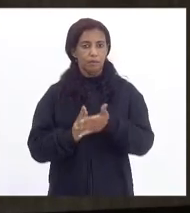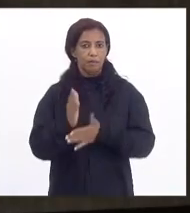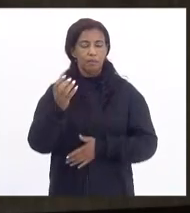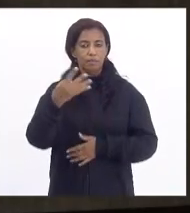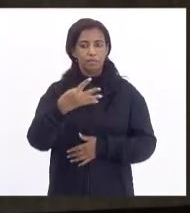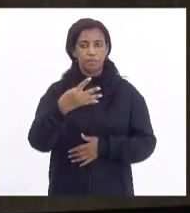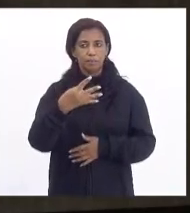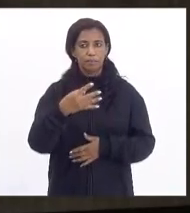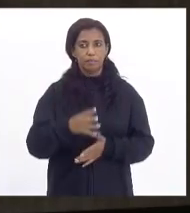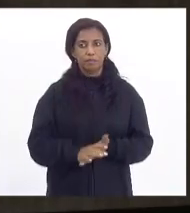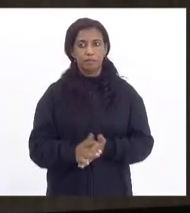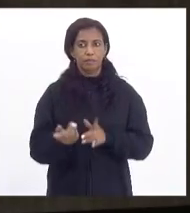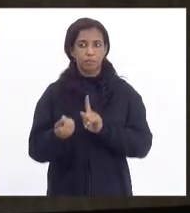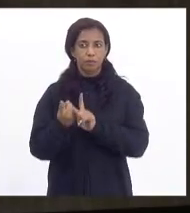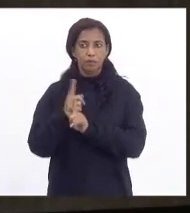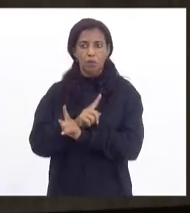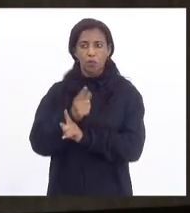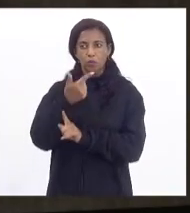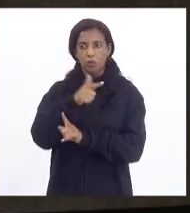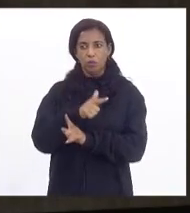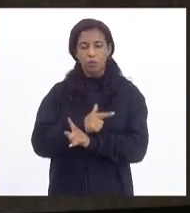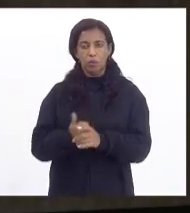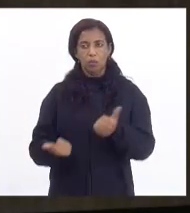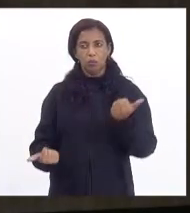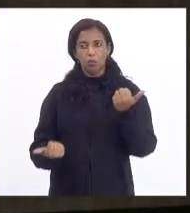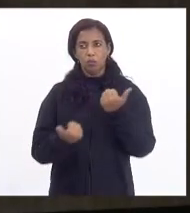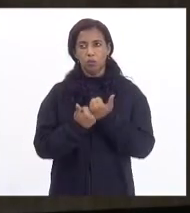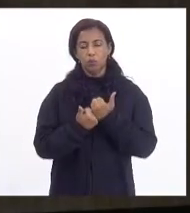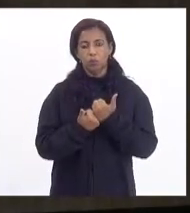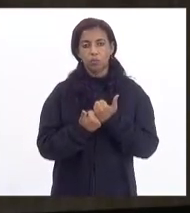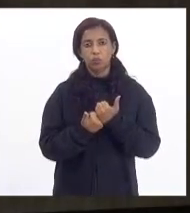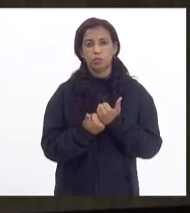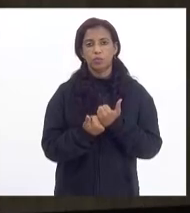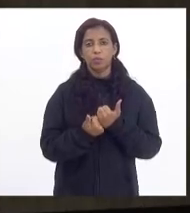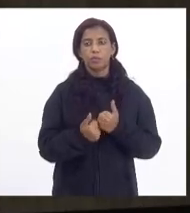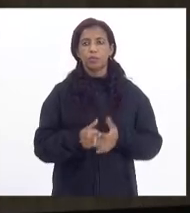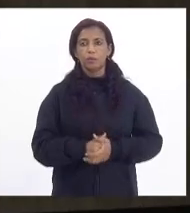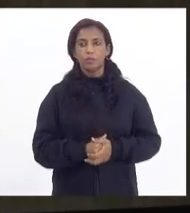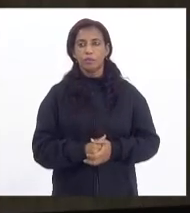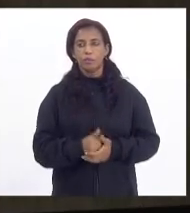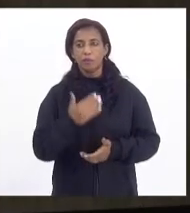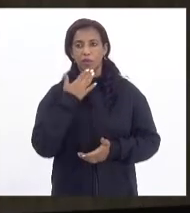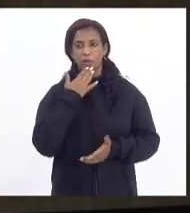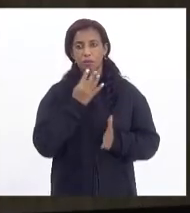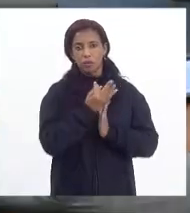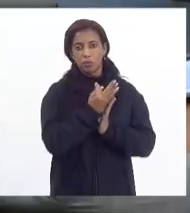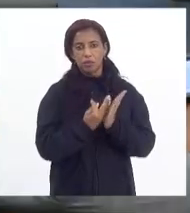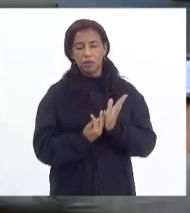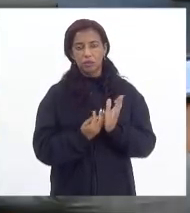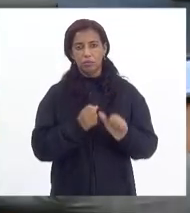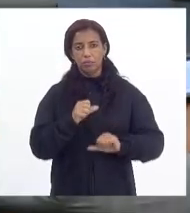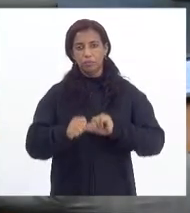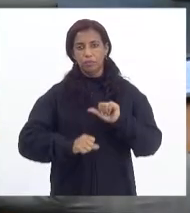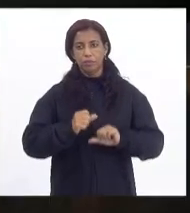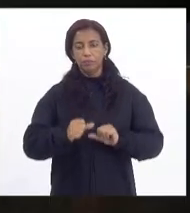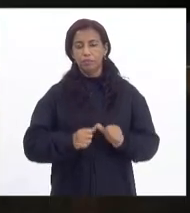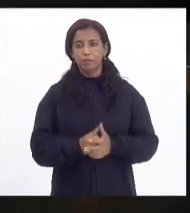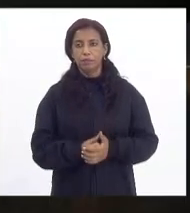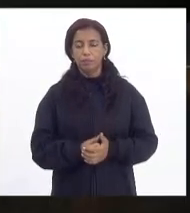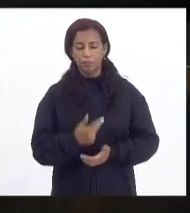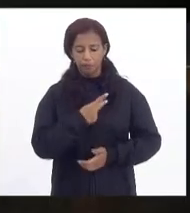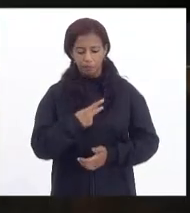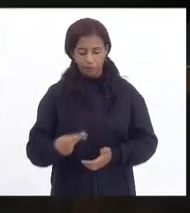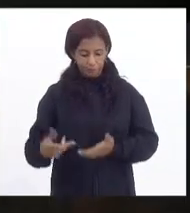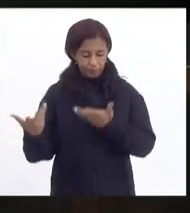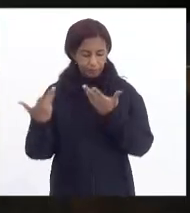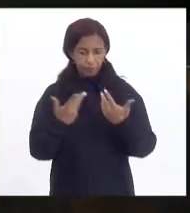da emenda 4. Contrárias demais emendas concluindo o substitutivo. Pedindo forma final de redação. A presidência